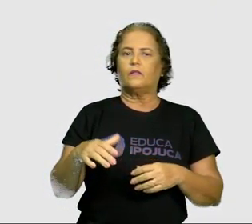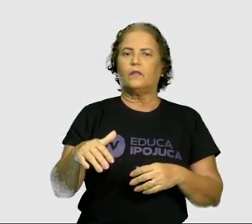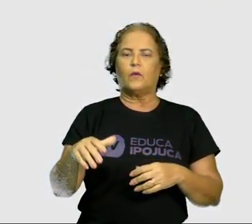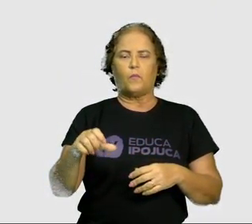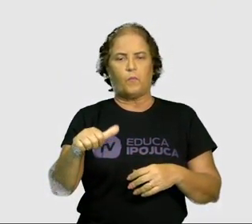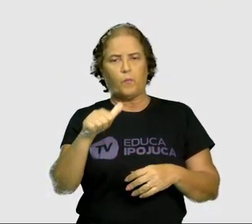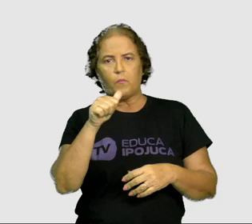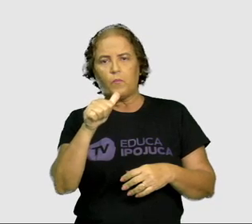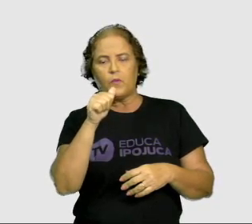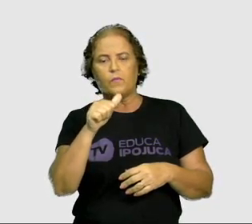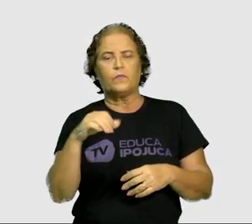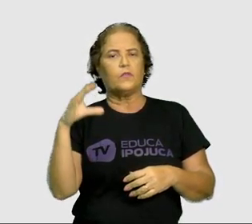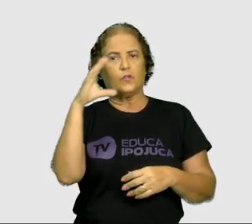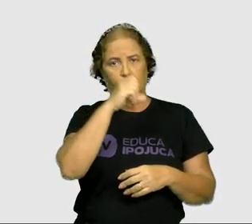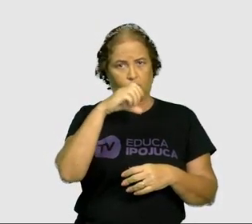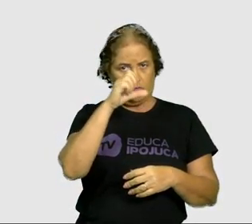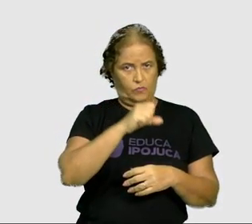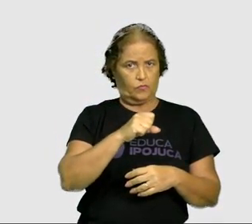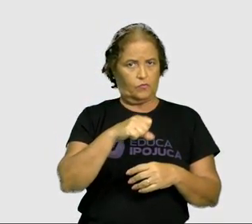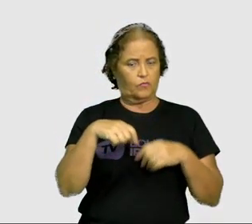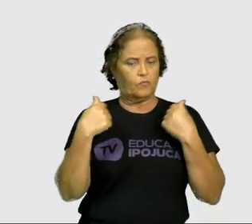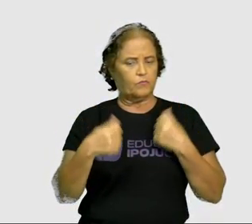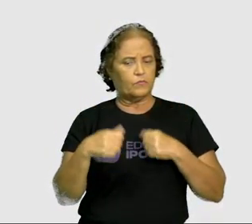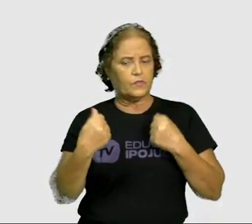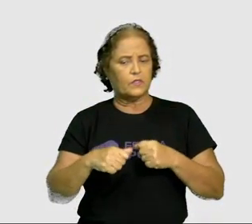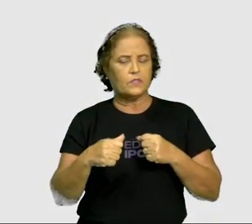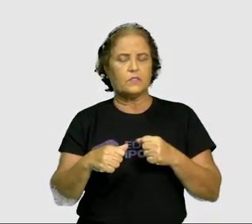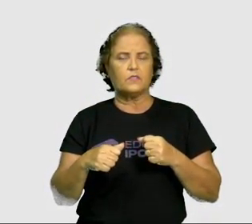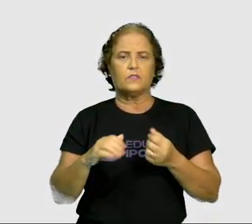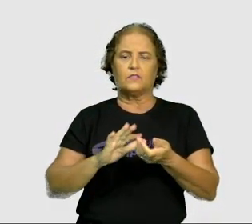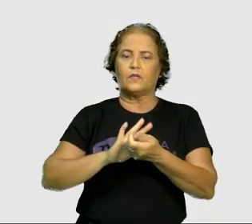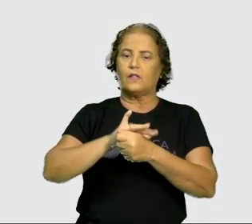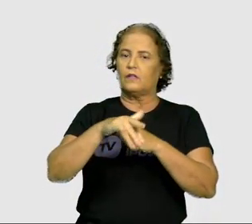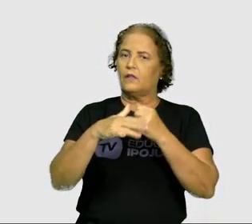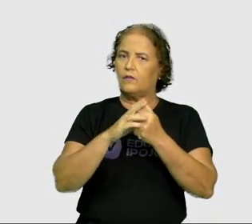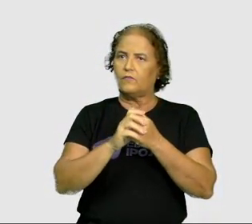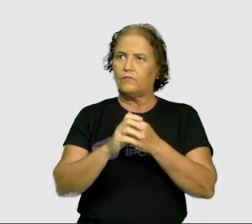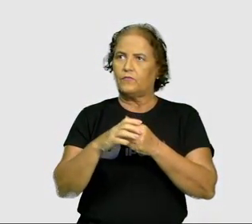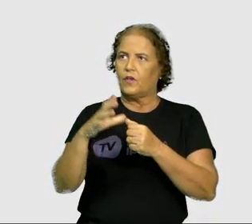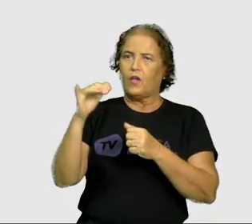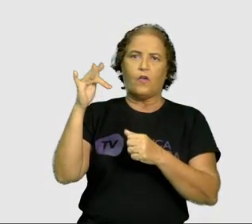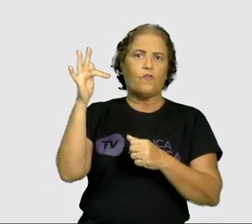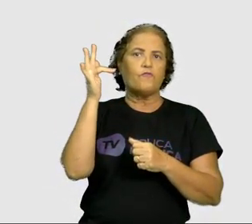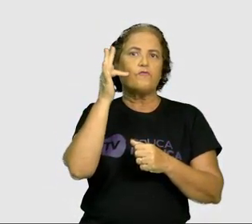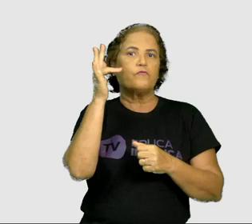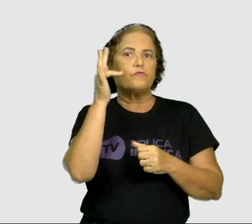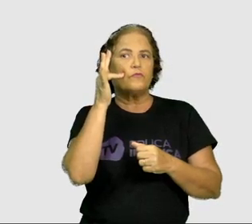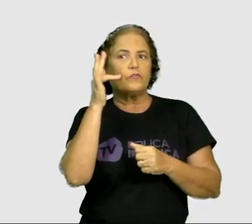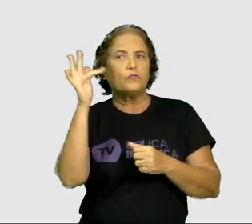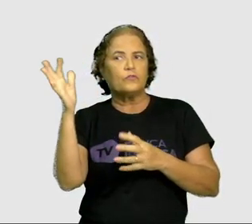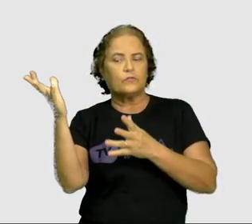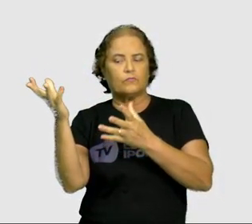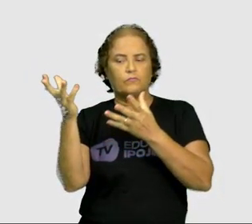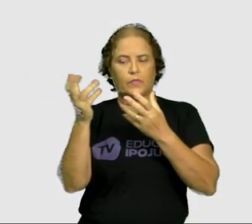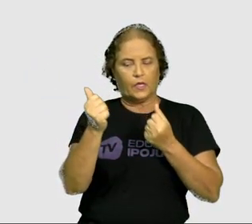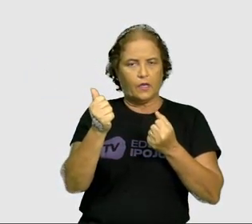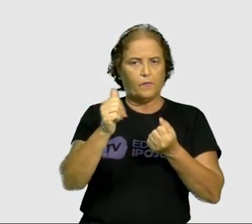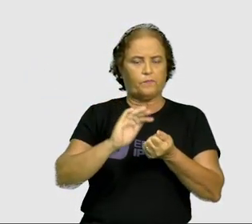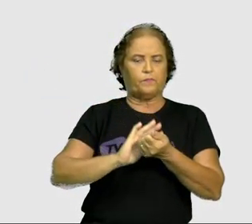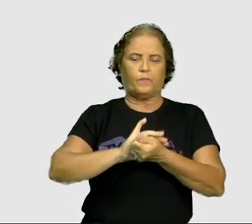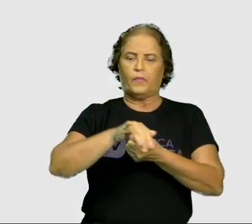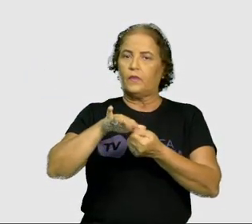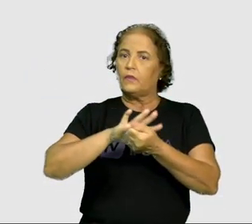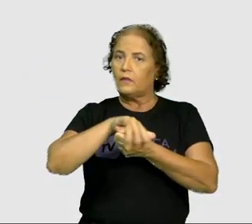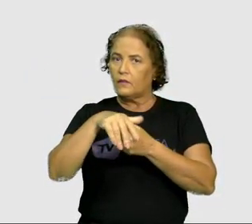a fruta que eu vou fazer o suco. Não é pegar do pé ou pegar da feira, que assim que comprou, eu já posso fazer o